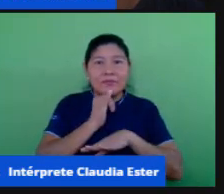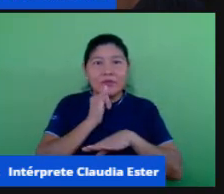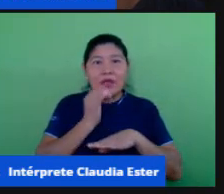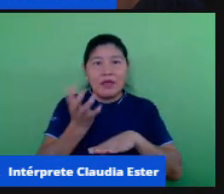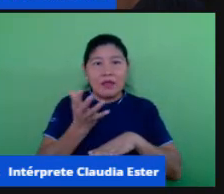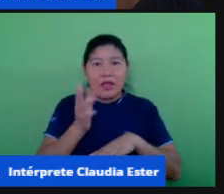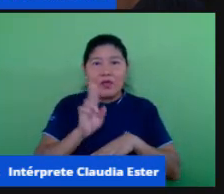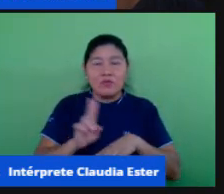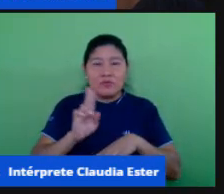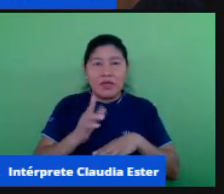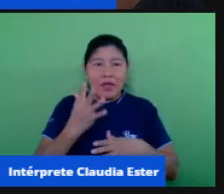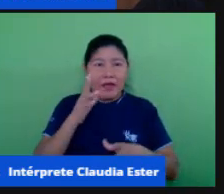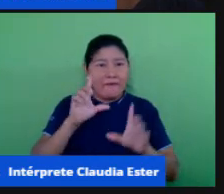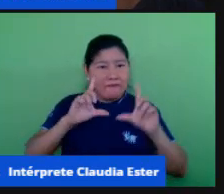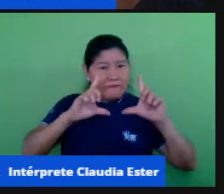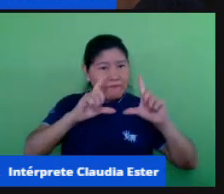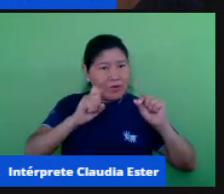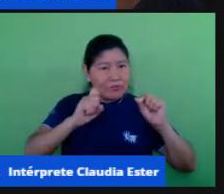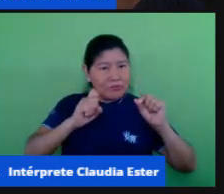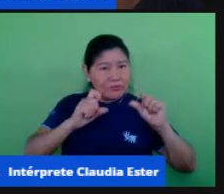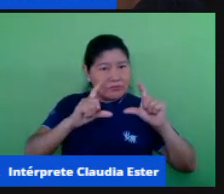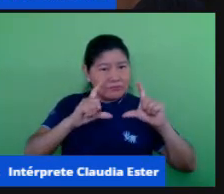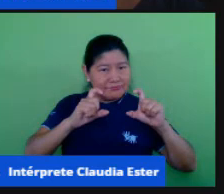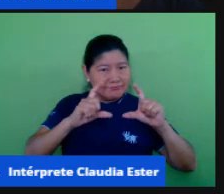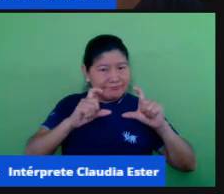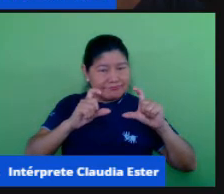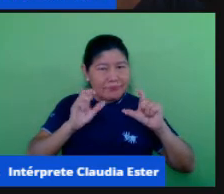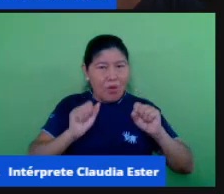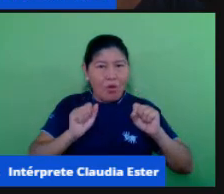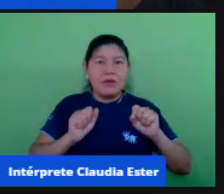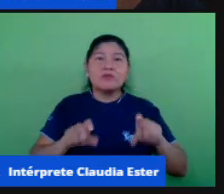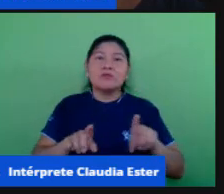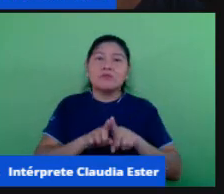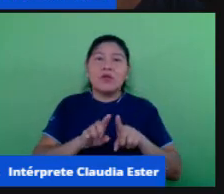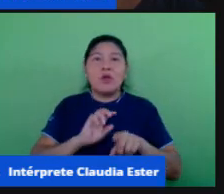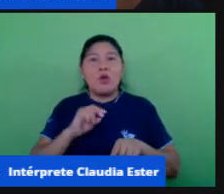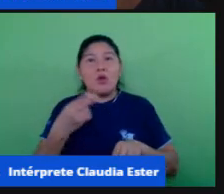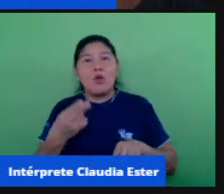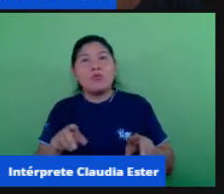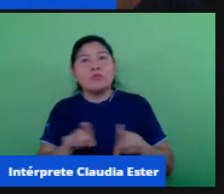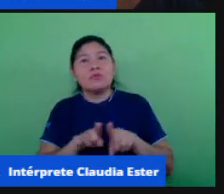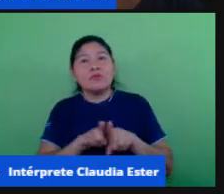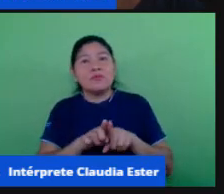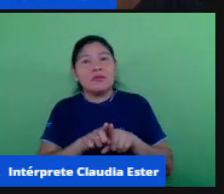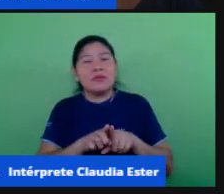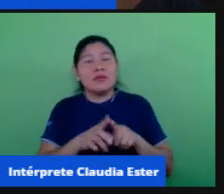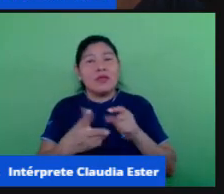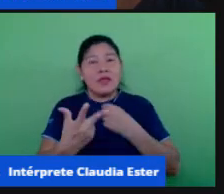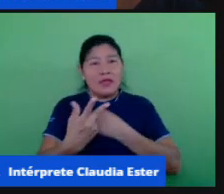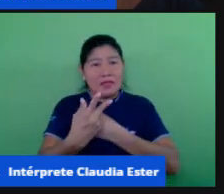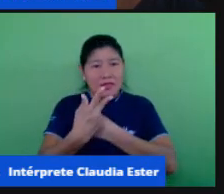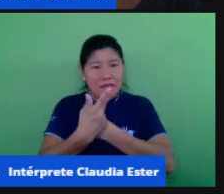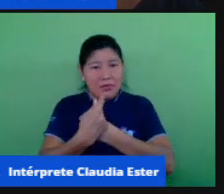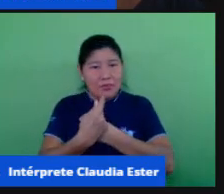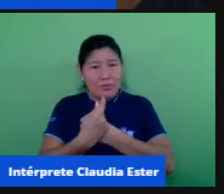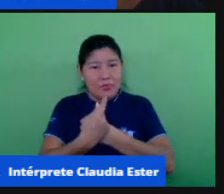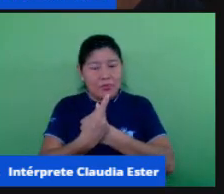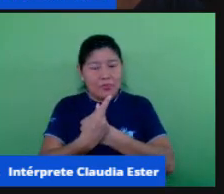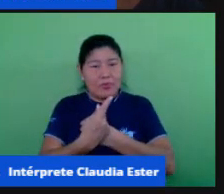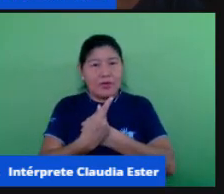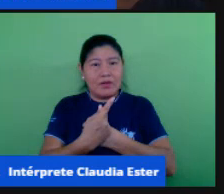print tudo bem como nós estamos trazendo ou fazer uma gravação do seu próprio celular e fazendo